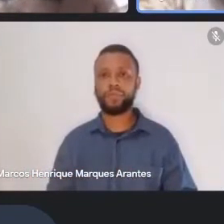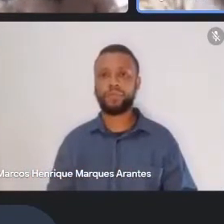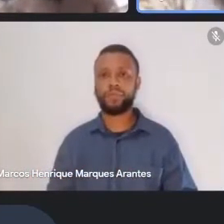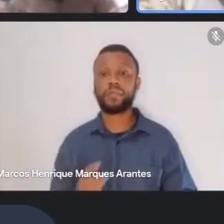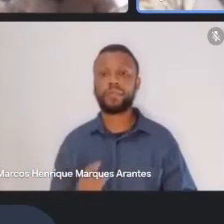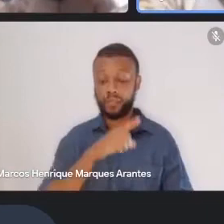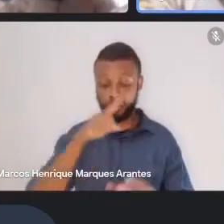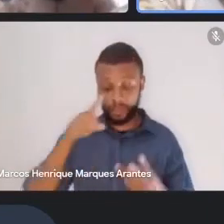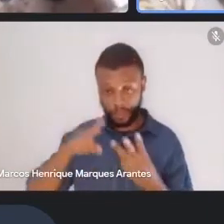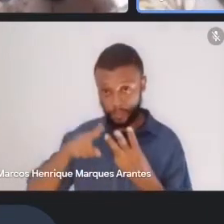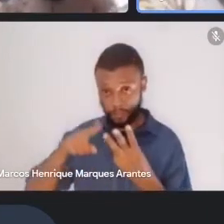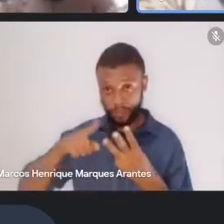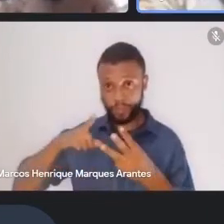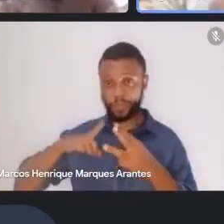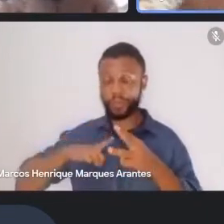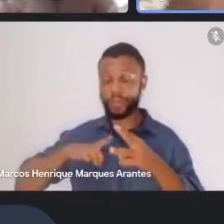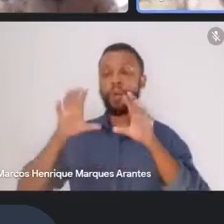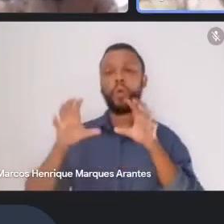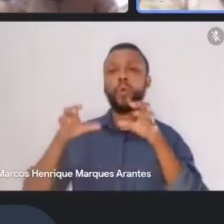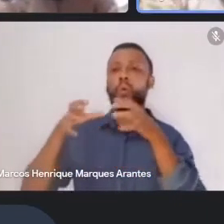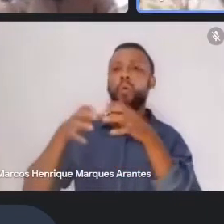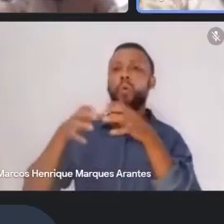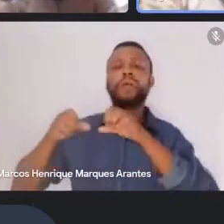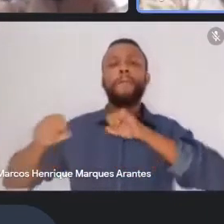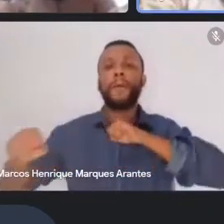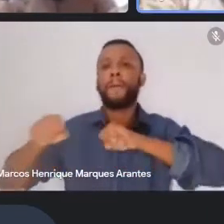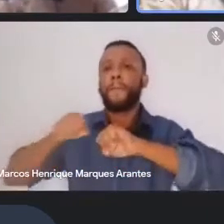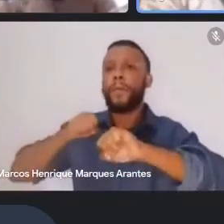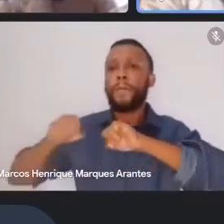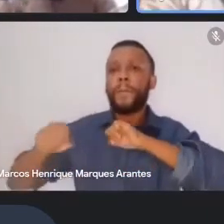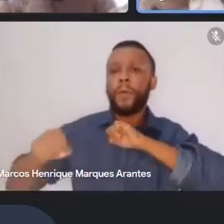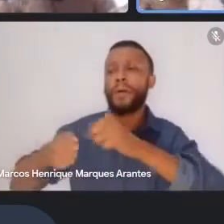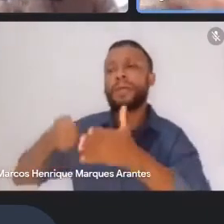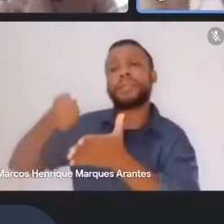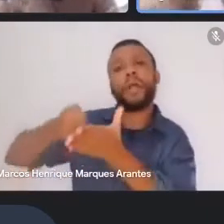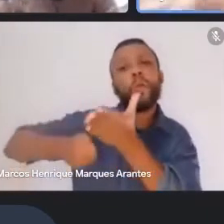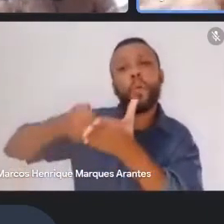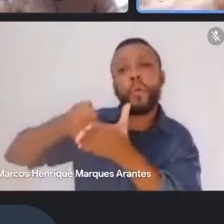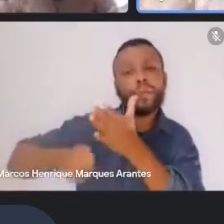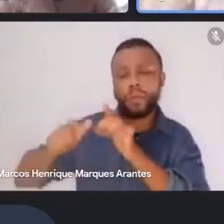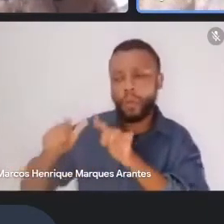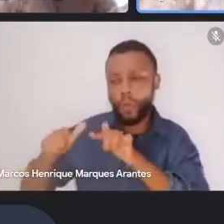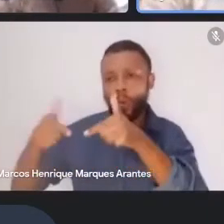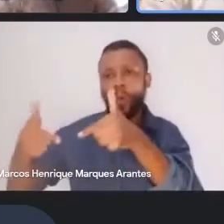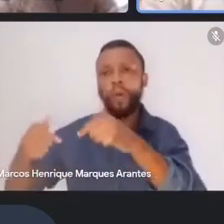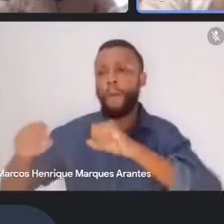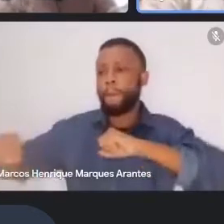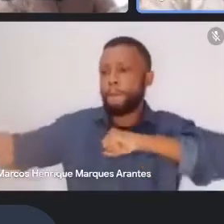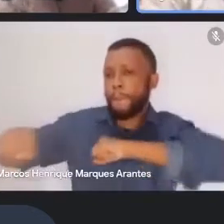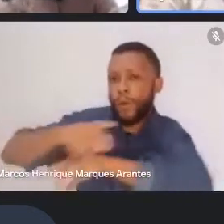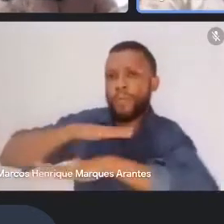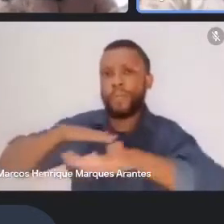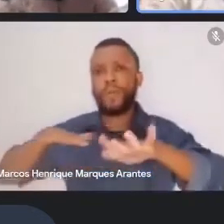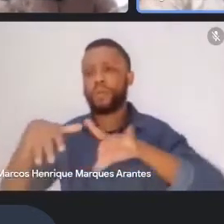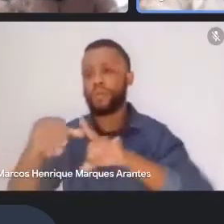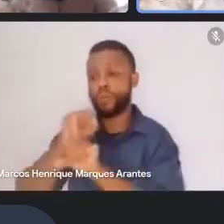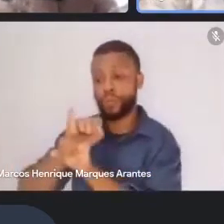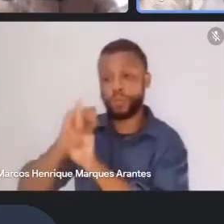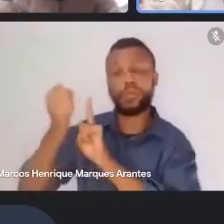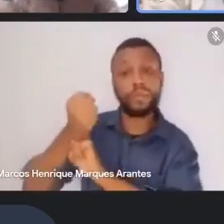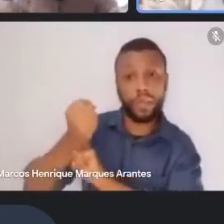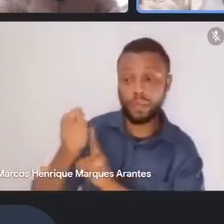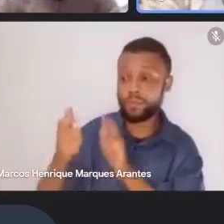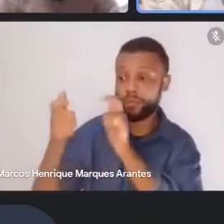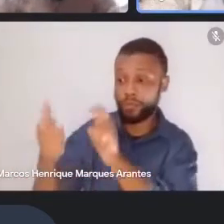Luta, que é o Grupo dos Movimentos Sociais. Então, quais são os movimentos sociais locais que vocês consideram